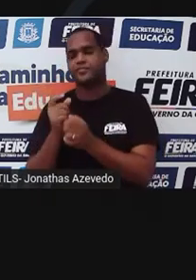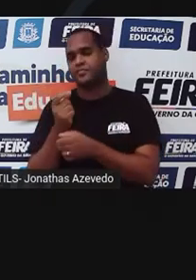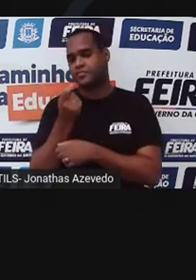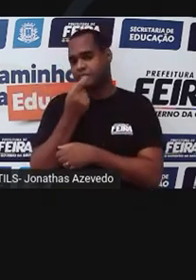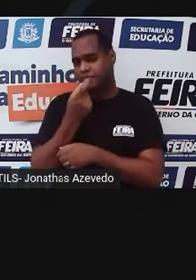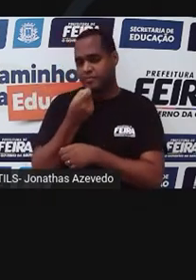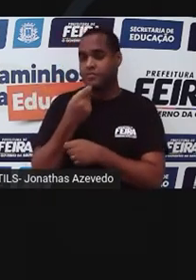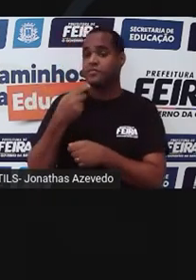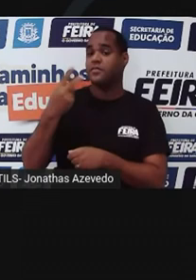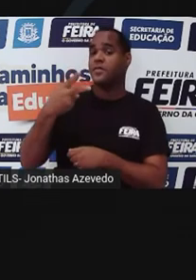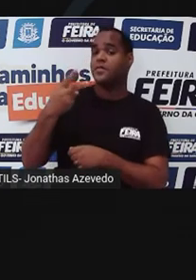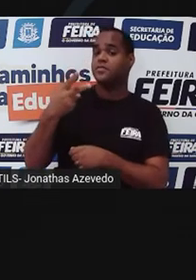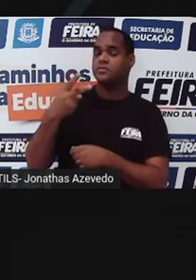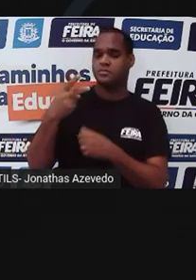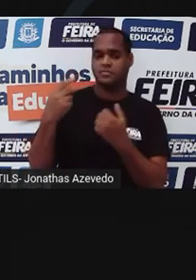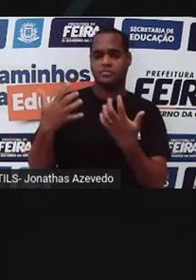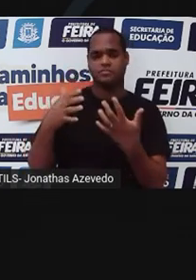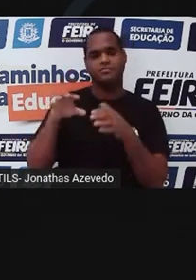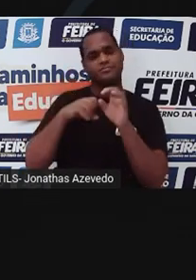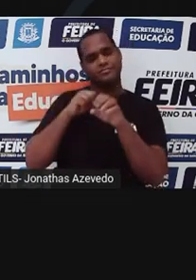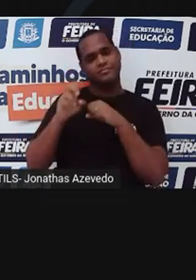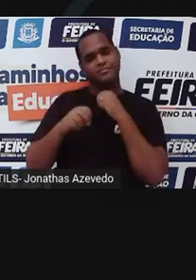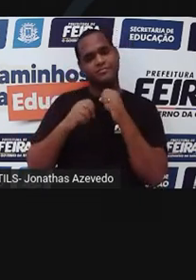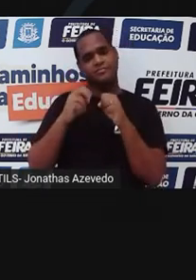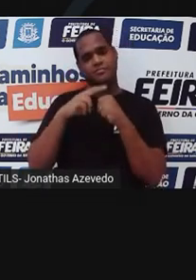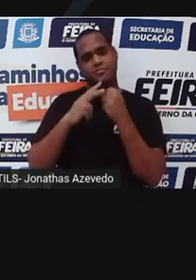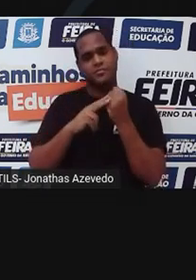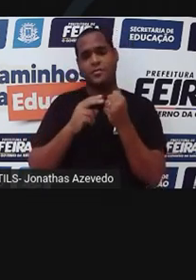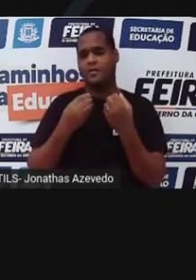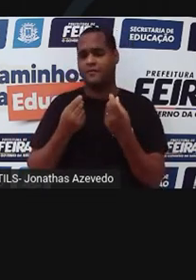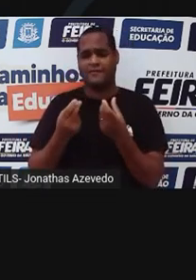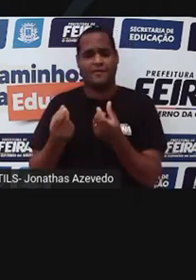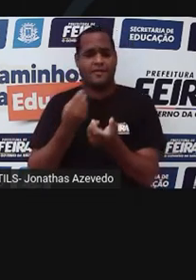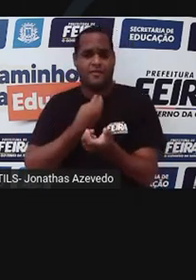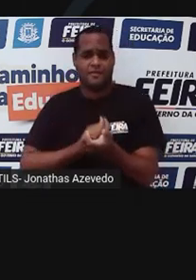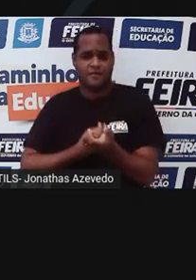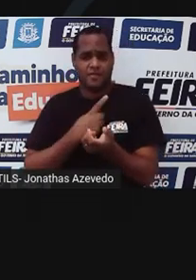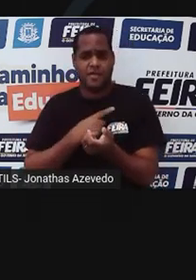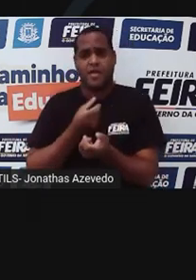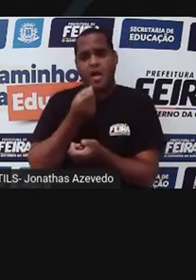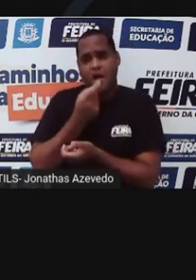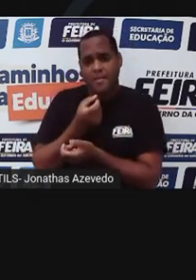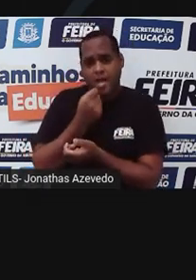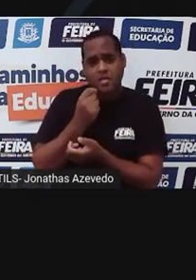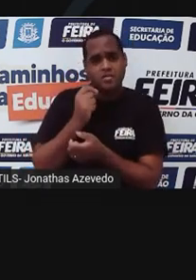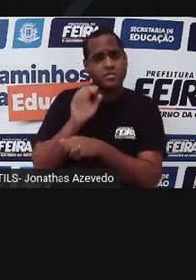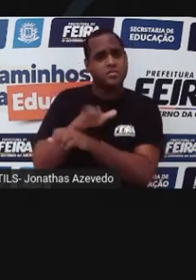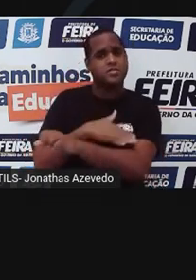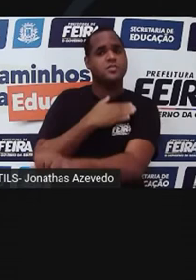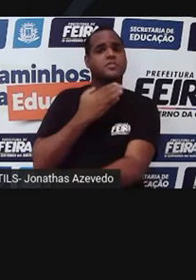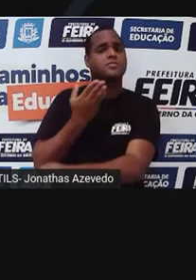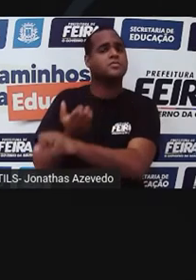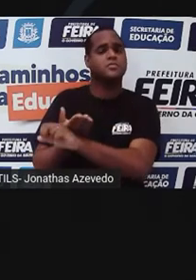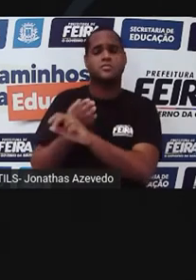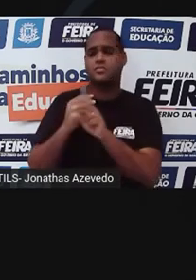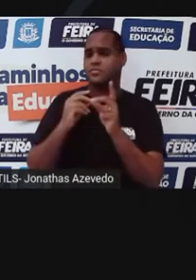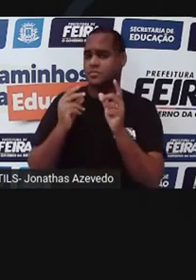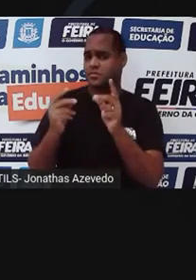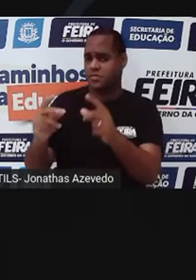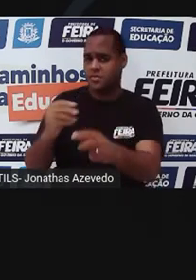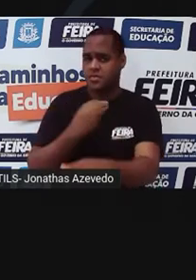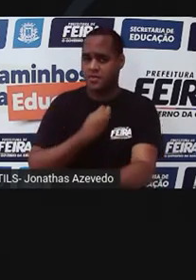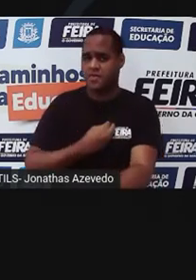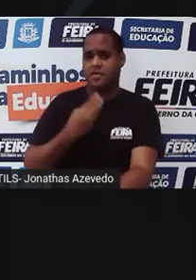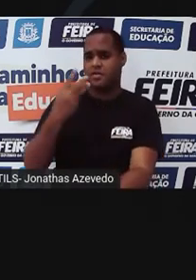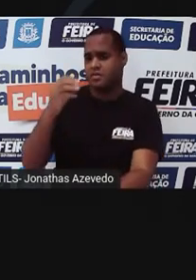E, segundo lugar, você adquiriu um vírus, vai carregar o resto da vida e vai ter que ficar tomando remédio o tempo inteiro, a vida toda, há 20,